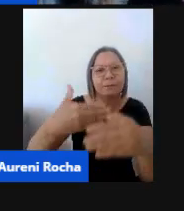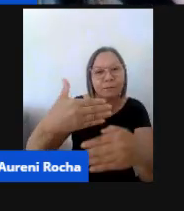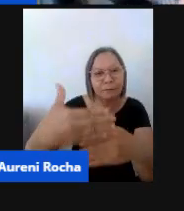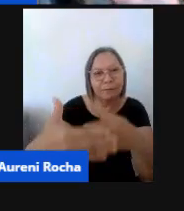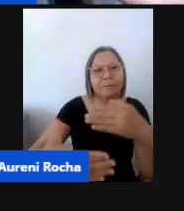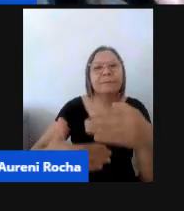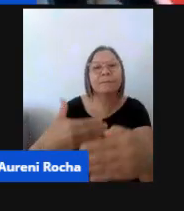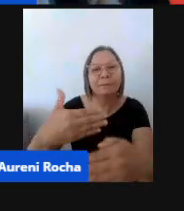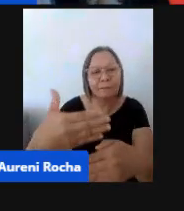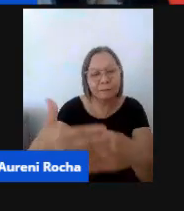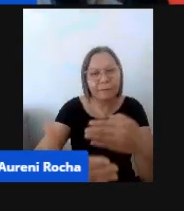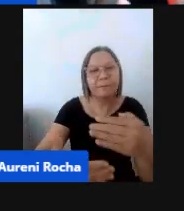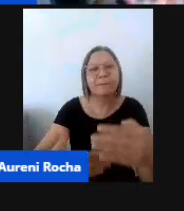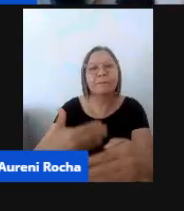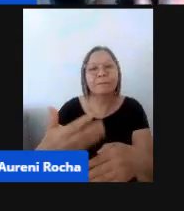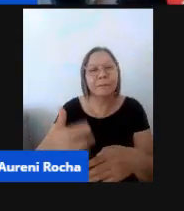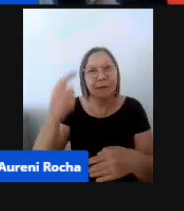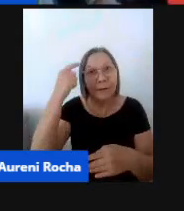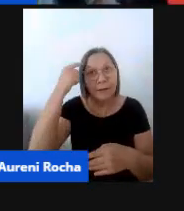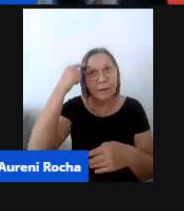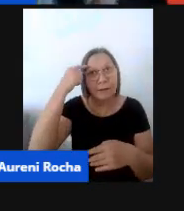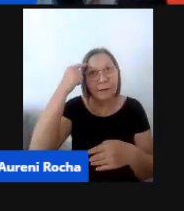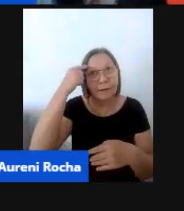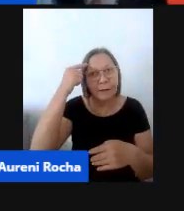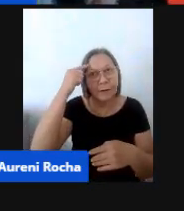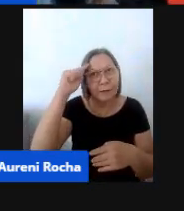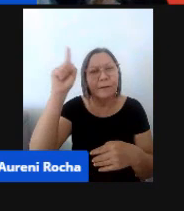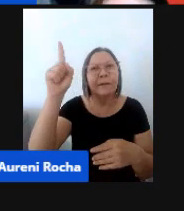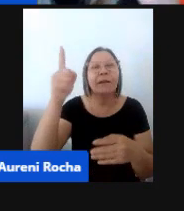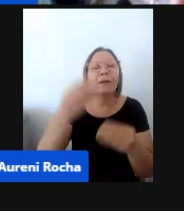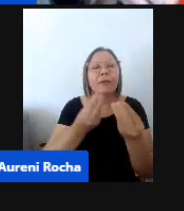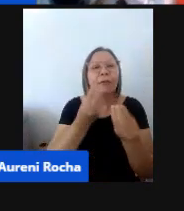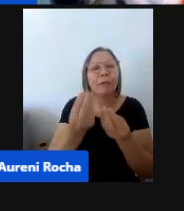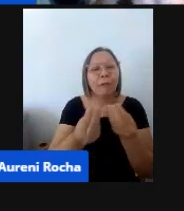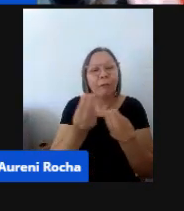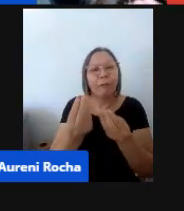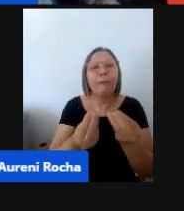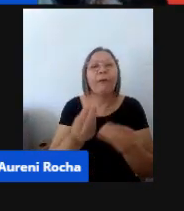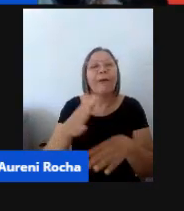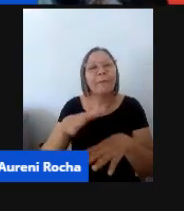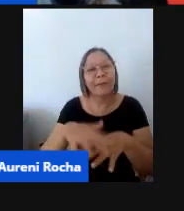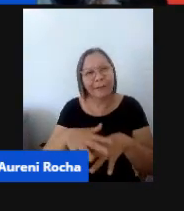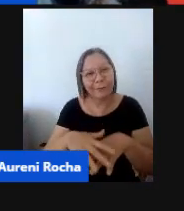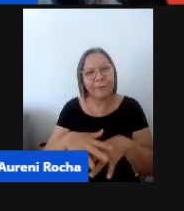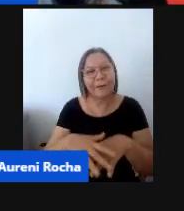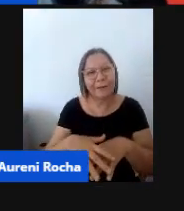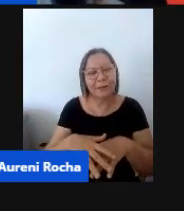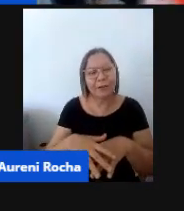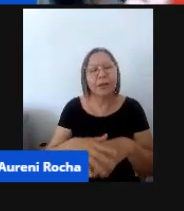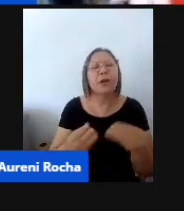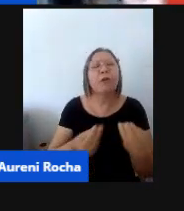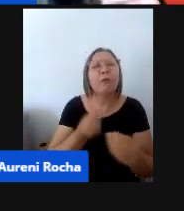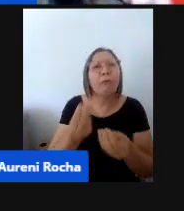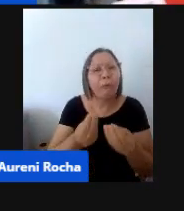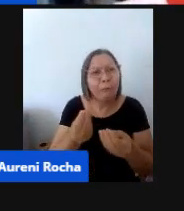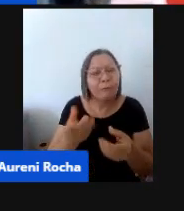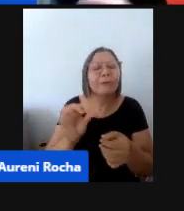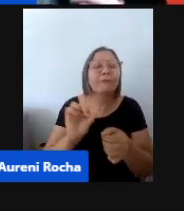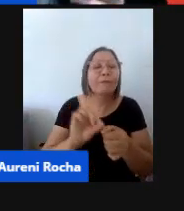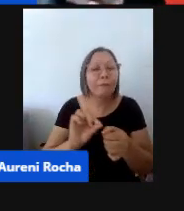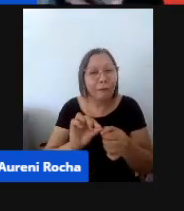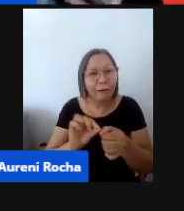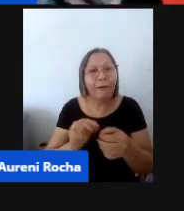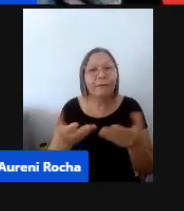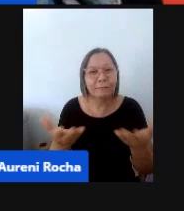Paulatinamente, essas ideias sobre o que é a matemática, sobre como se faz a matemática, e também